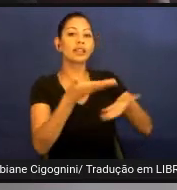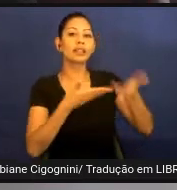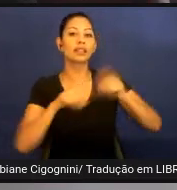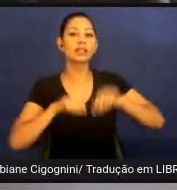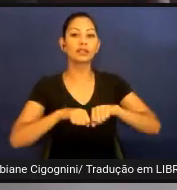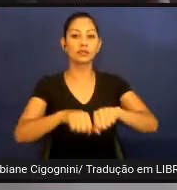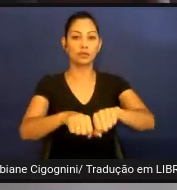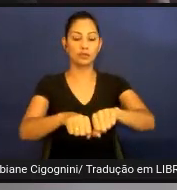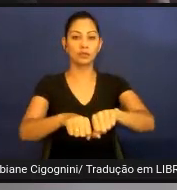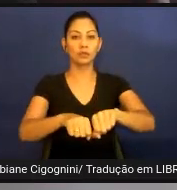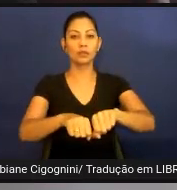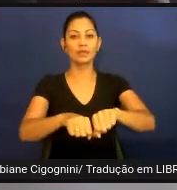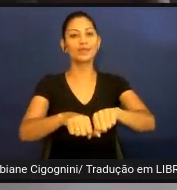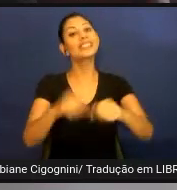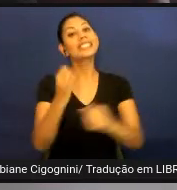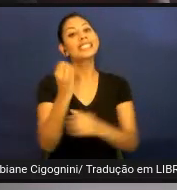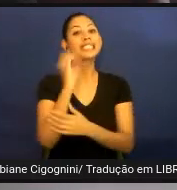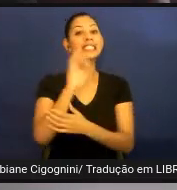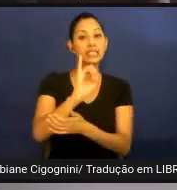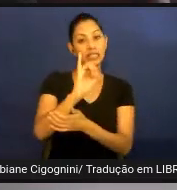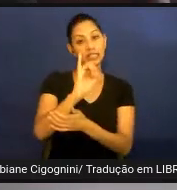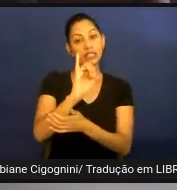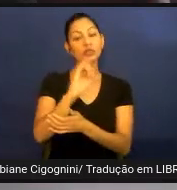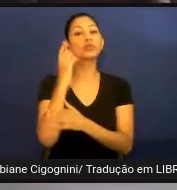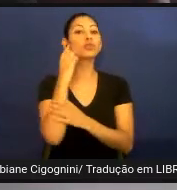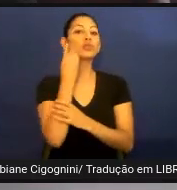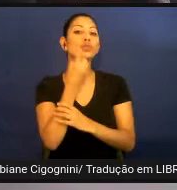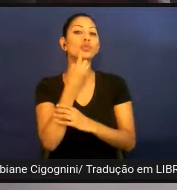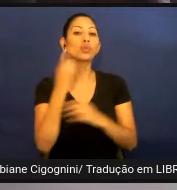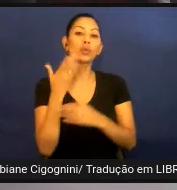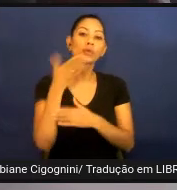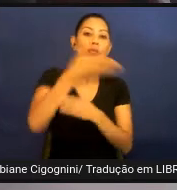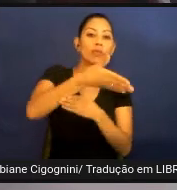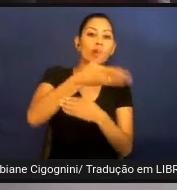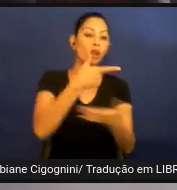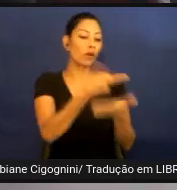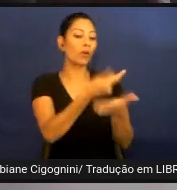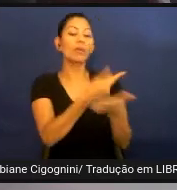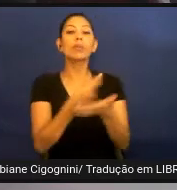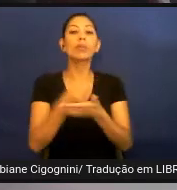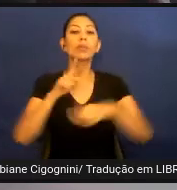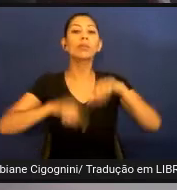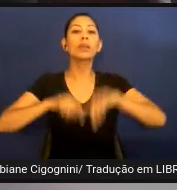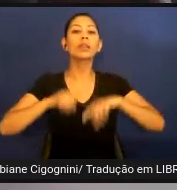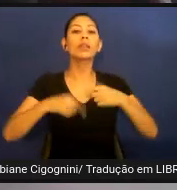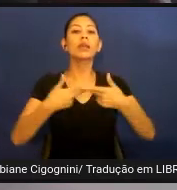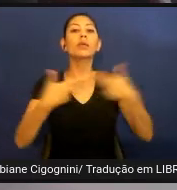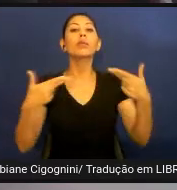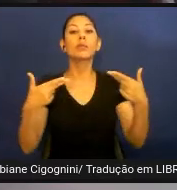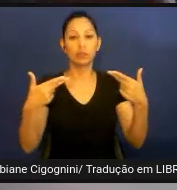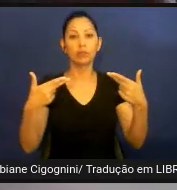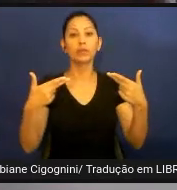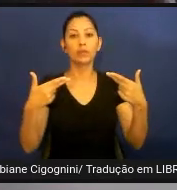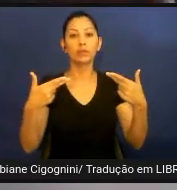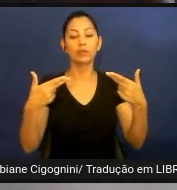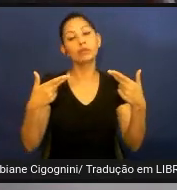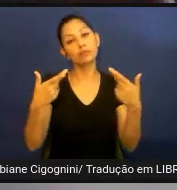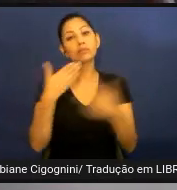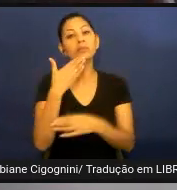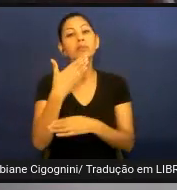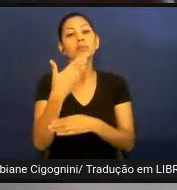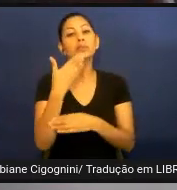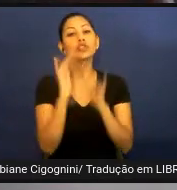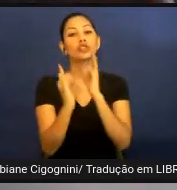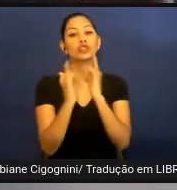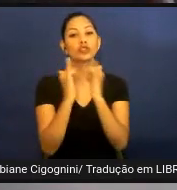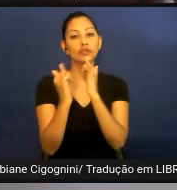surdo for comprar alguma coisa e for pedir informação à